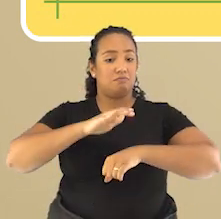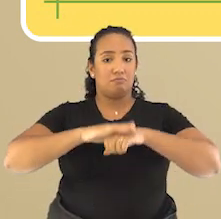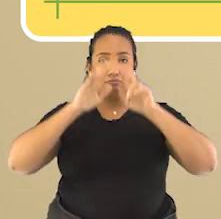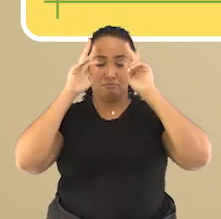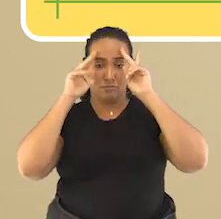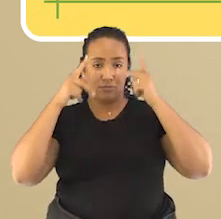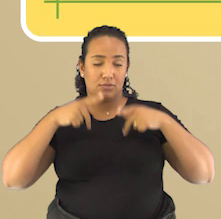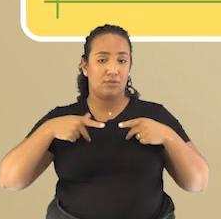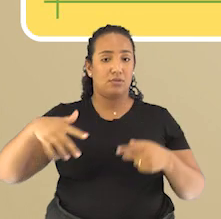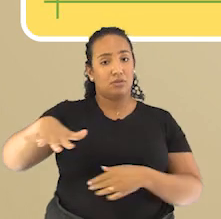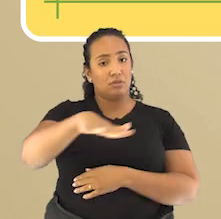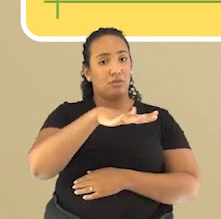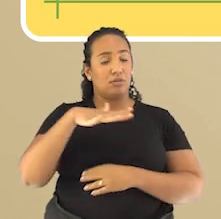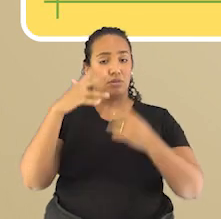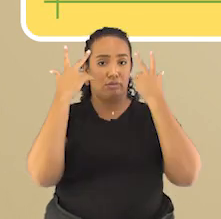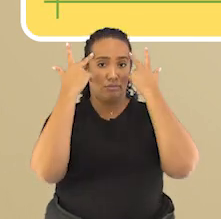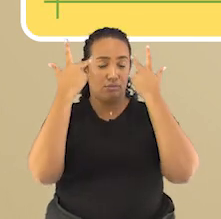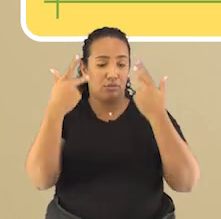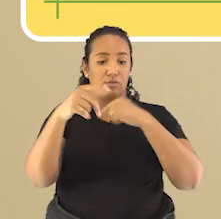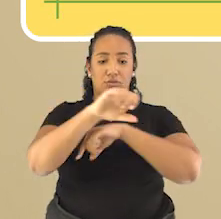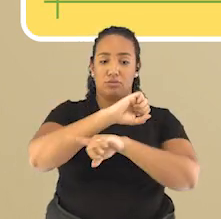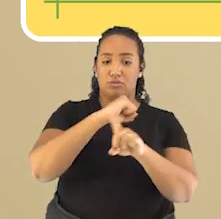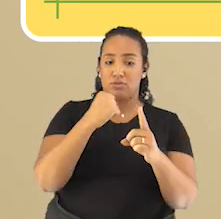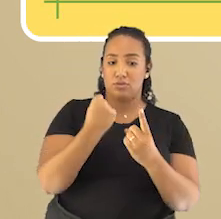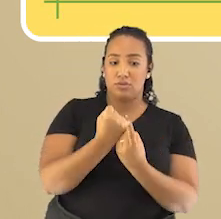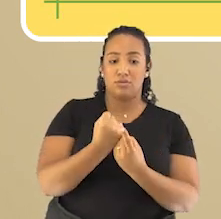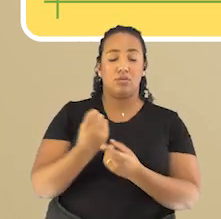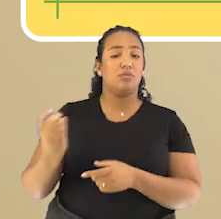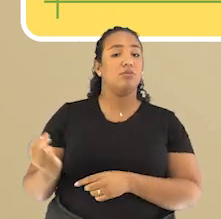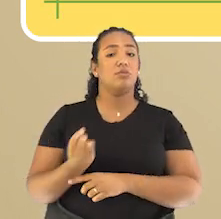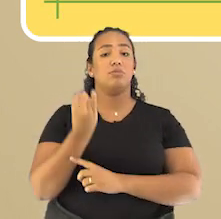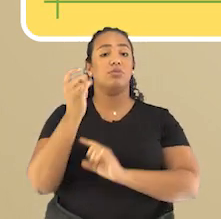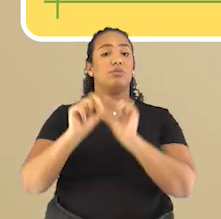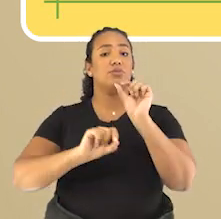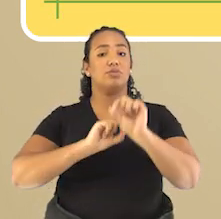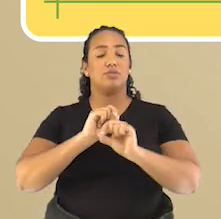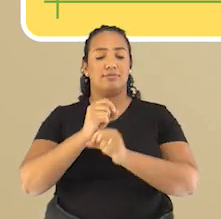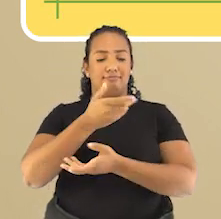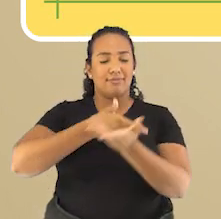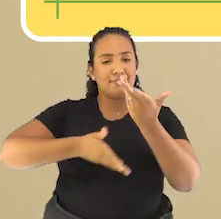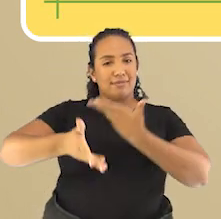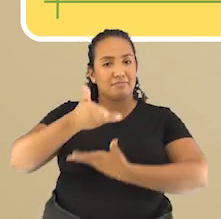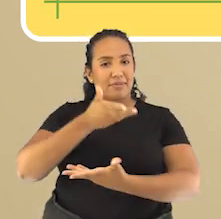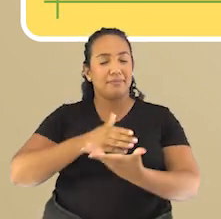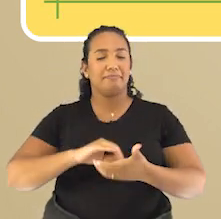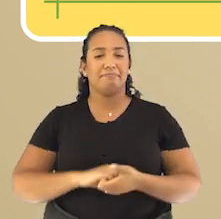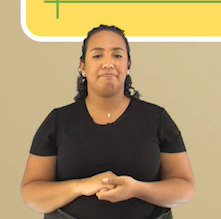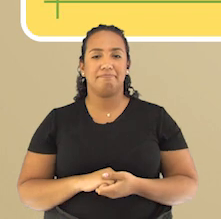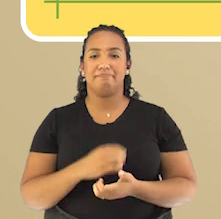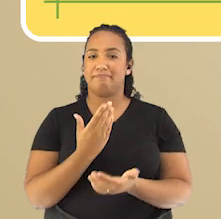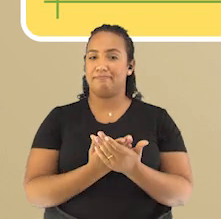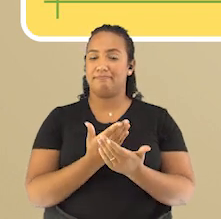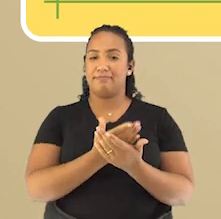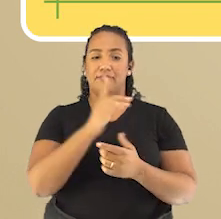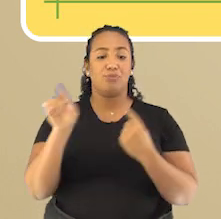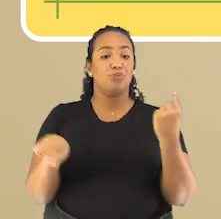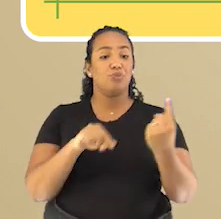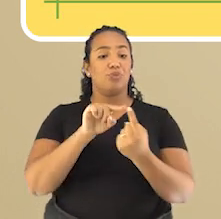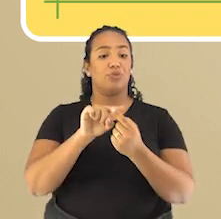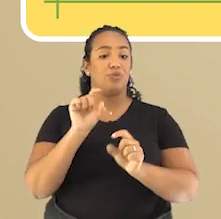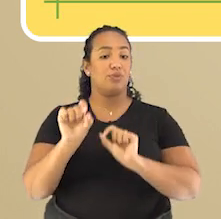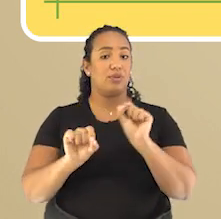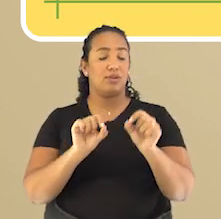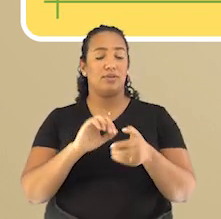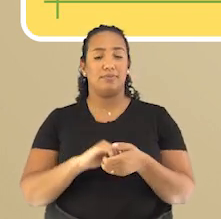e social, interessando-se por enriquecê-lo e compartilhá-lo. E o objetivo da nossa aula, compreender